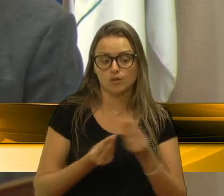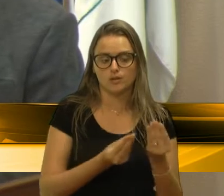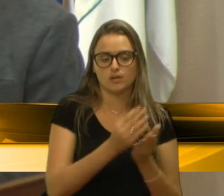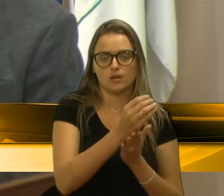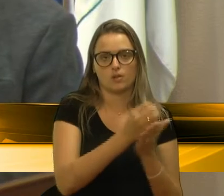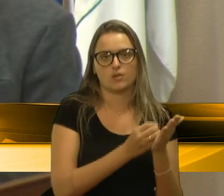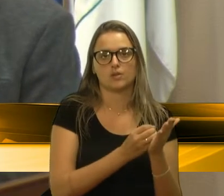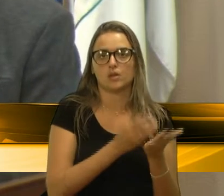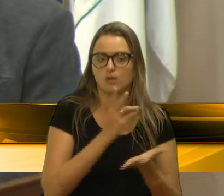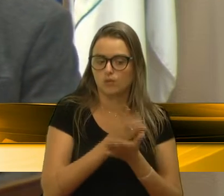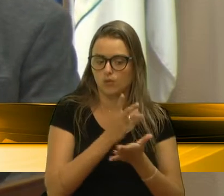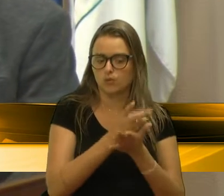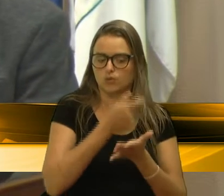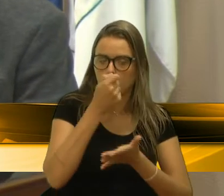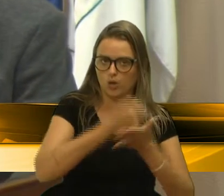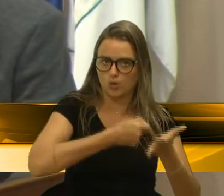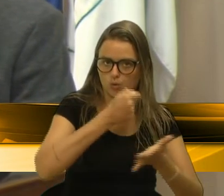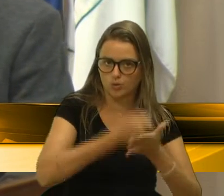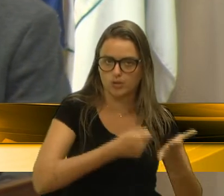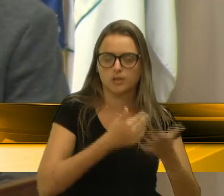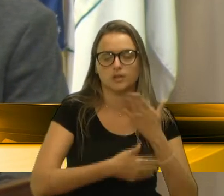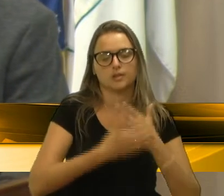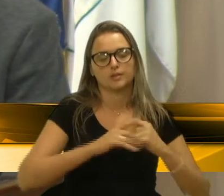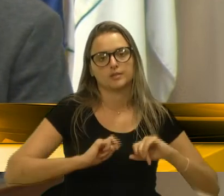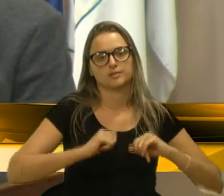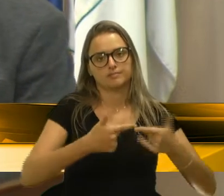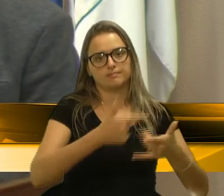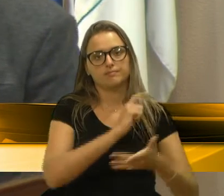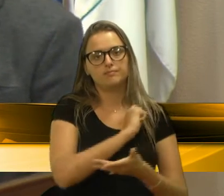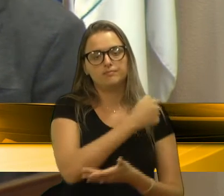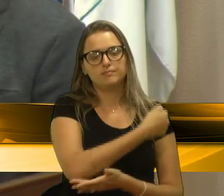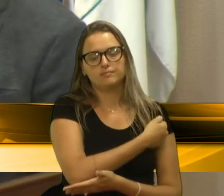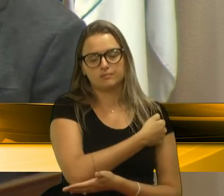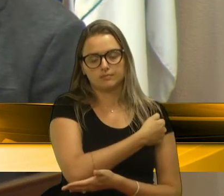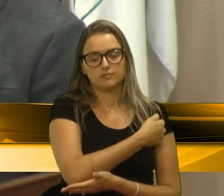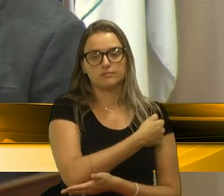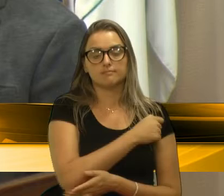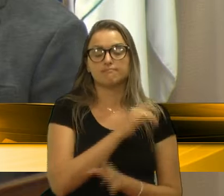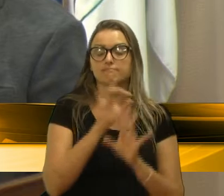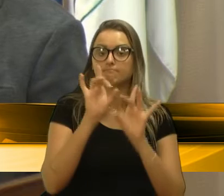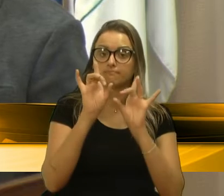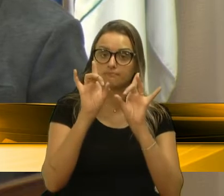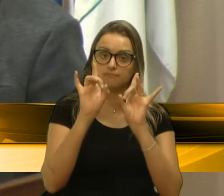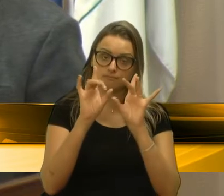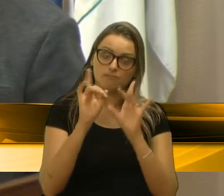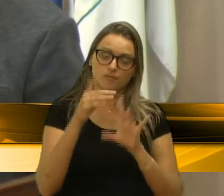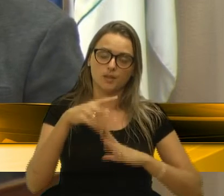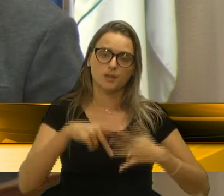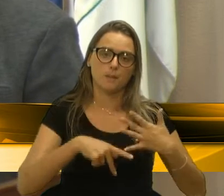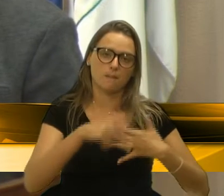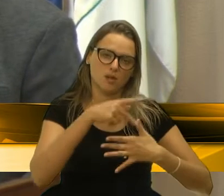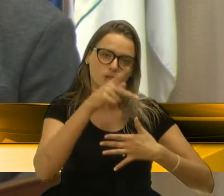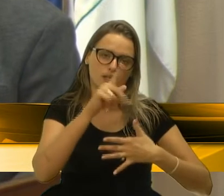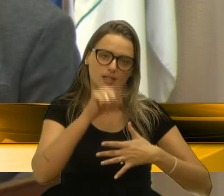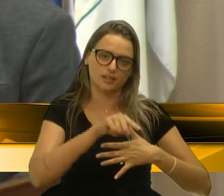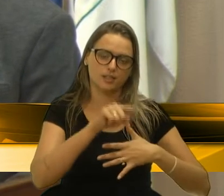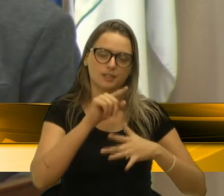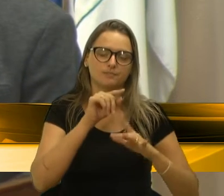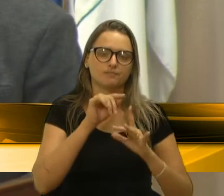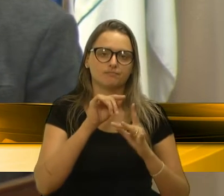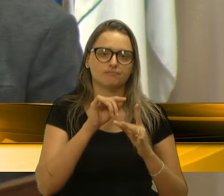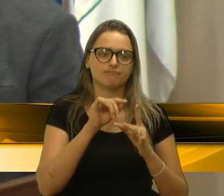vamos insistir nessa luta para que as ações de fiscalização de trânsito, principalmente para coibir pessoas que bebem e dirigem,